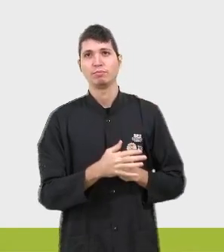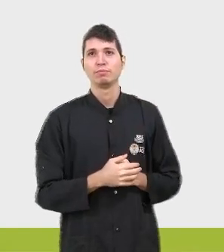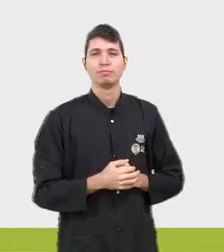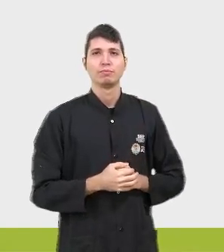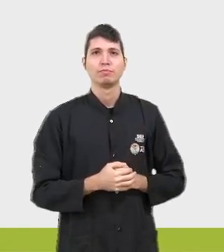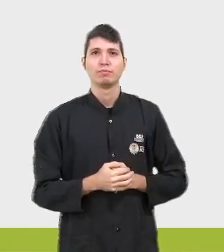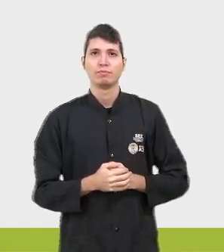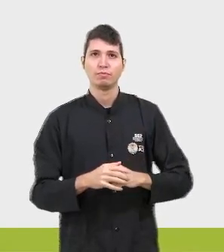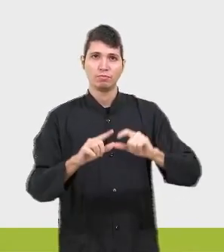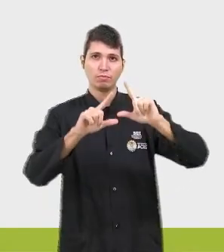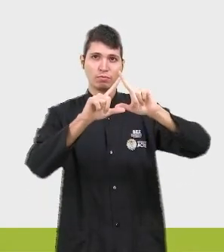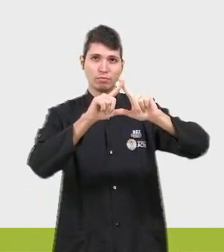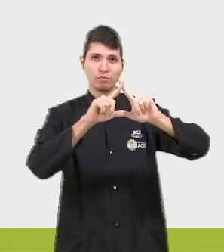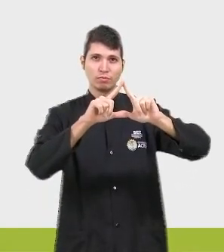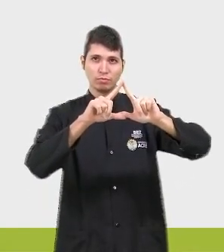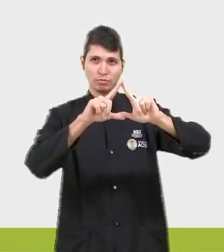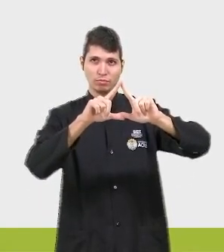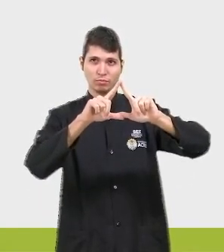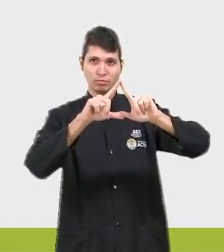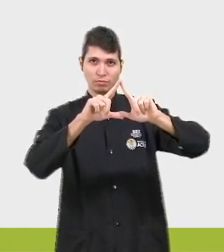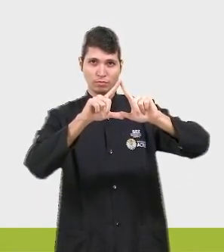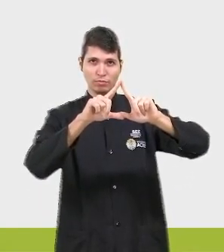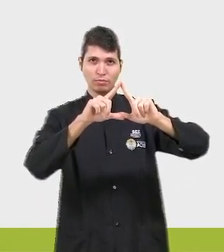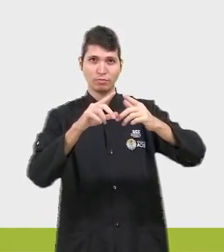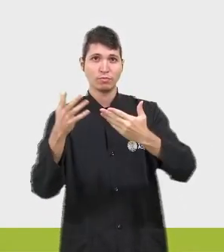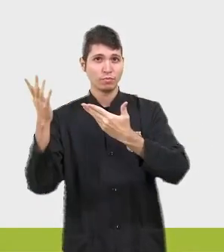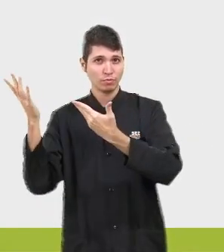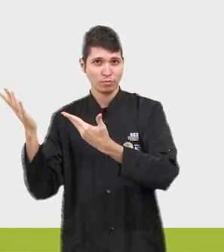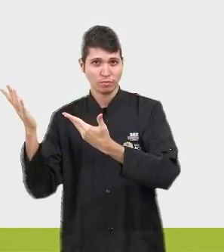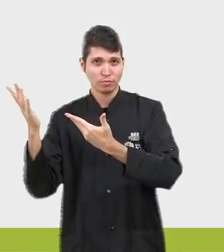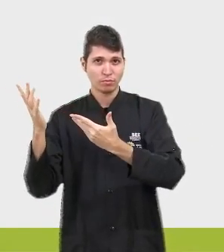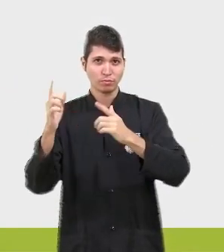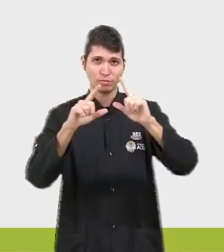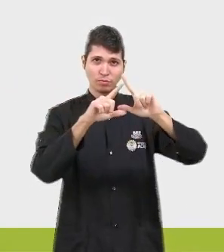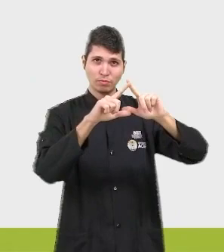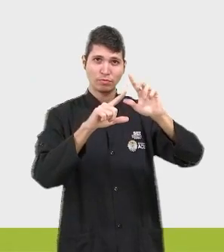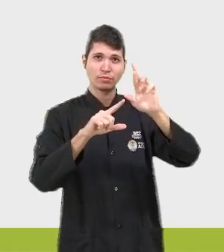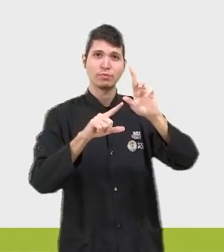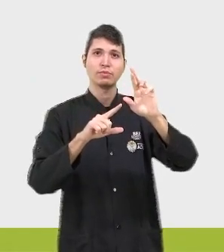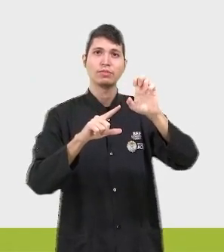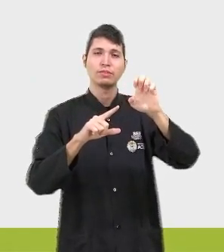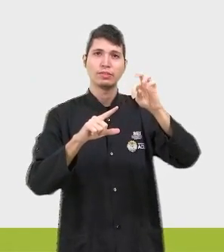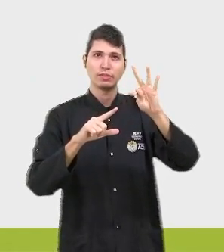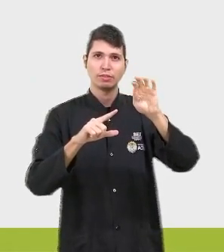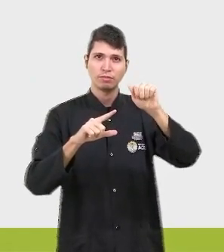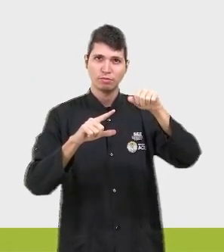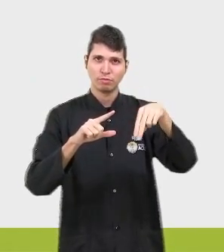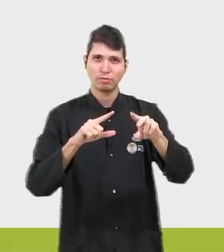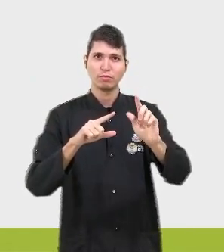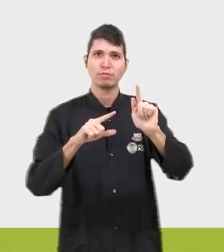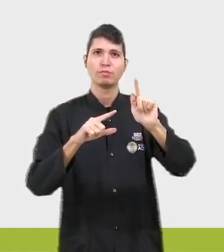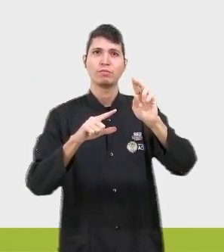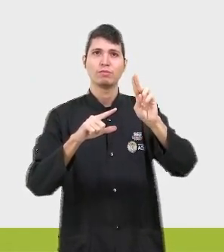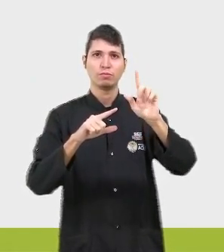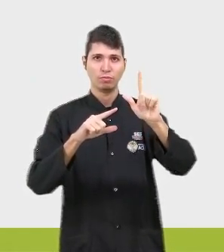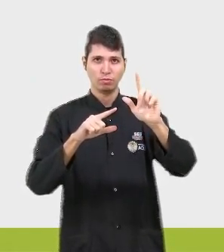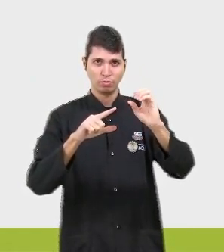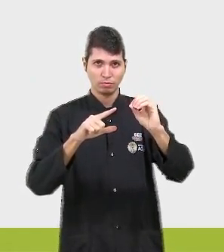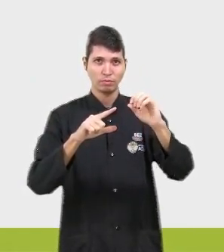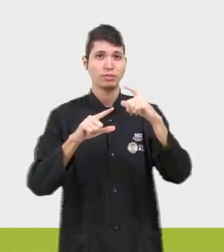Triângulo. A gente tem aqui, ó, uma figura de um triângulo, onde eu tenho um triângulo retângulo nesse ponto. Automaticamente eu tenho a base,